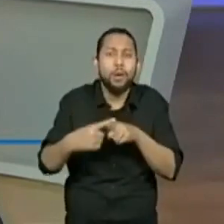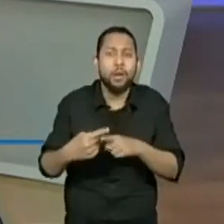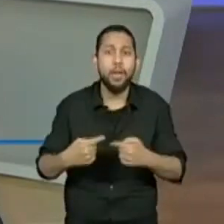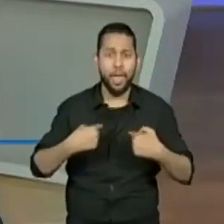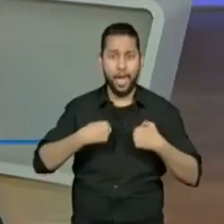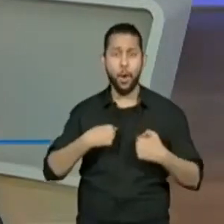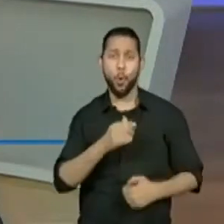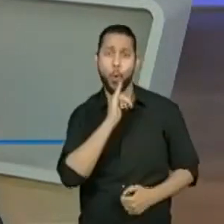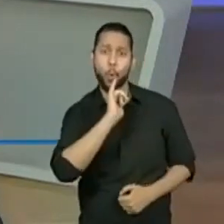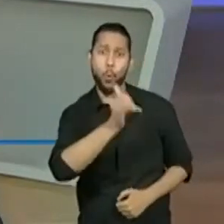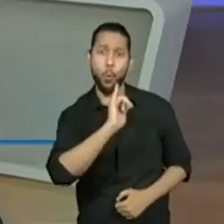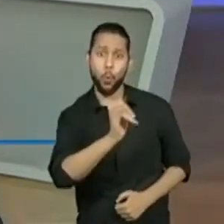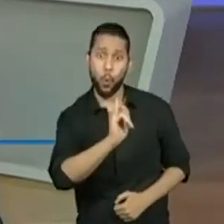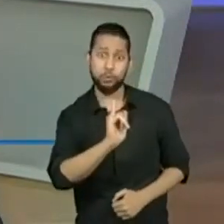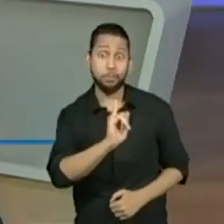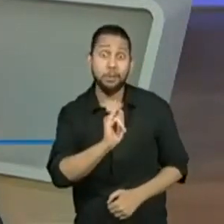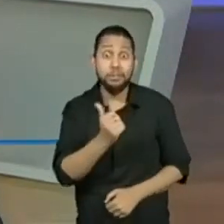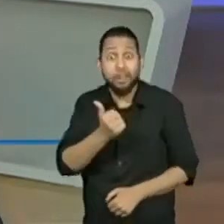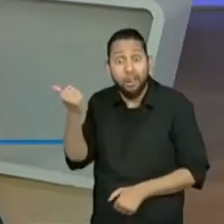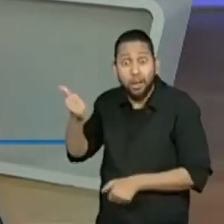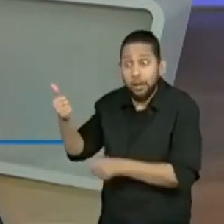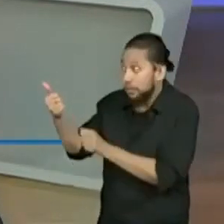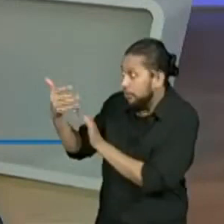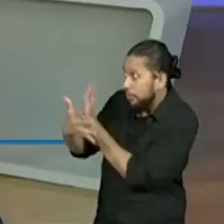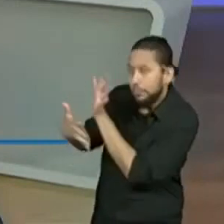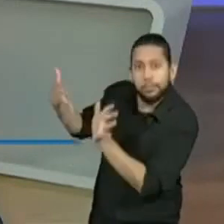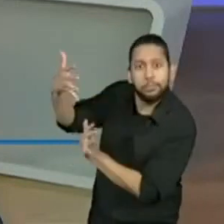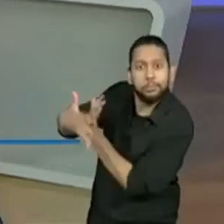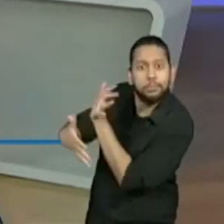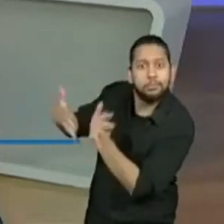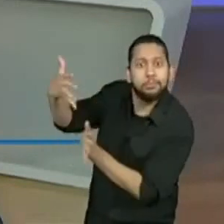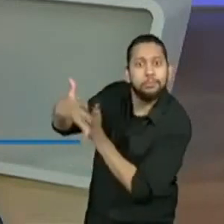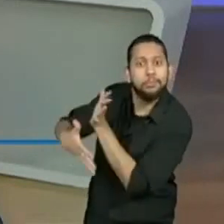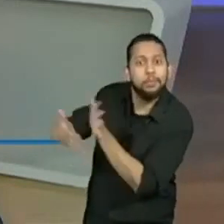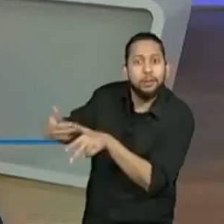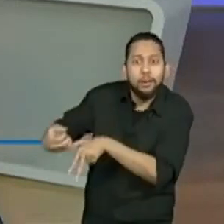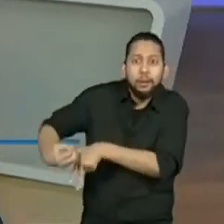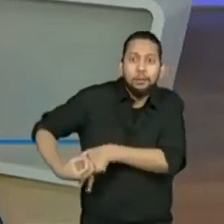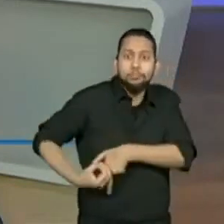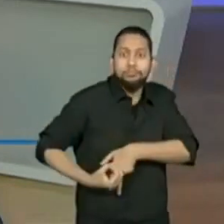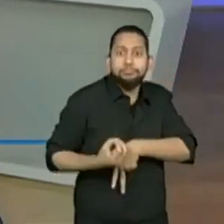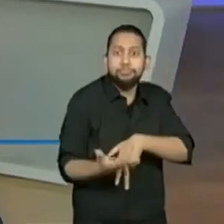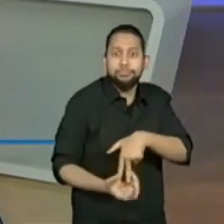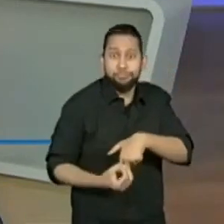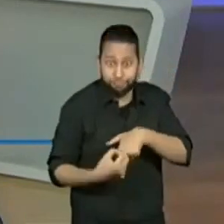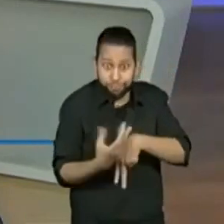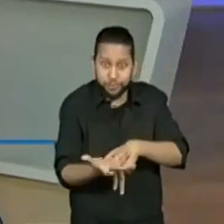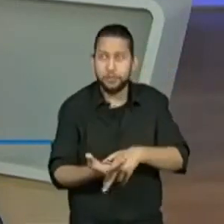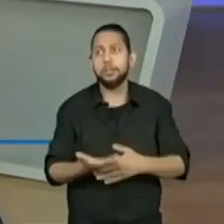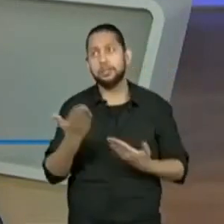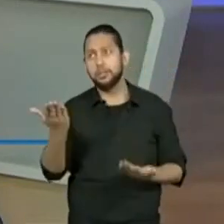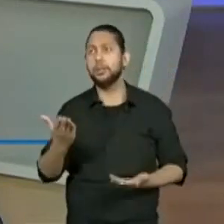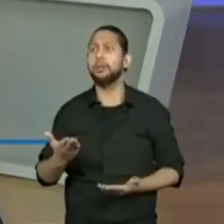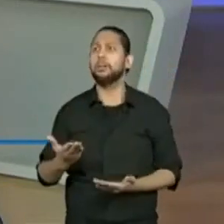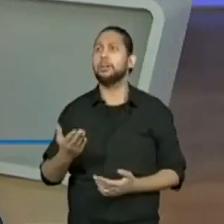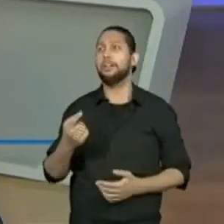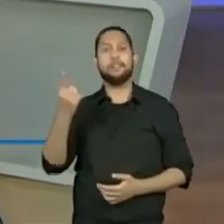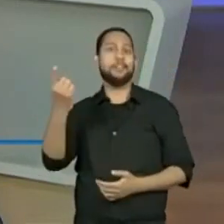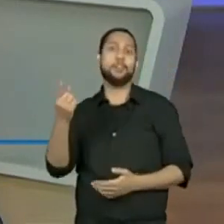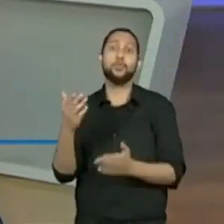mais? Ó, alunos do quinto ano A, Pro Danilo e a escola Reinaldo